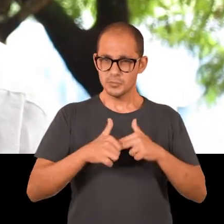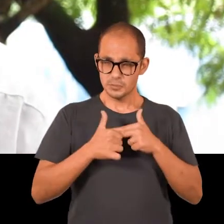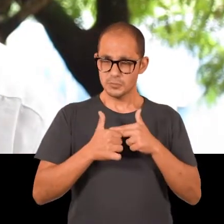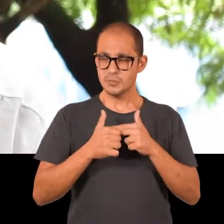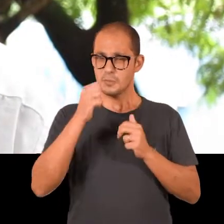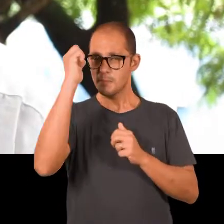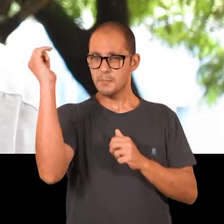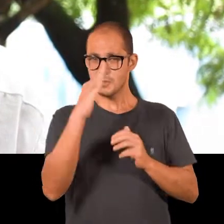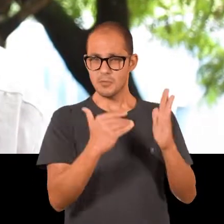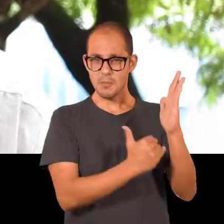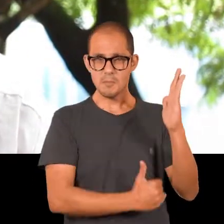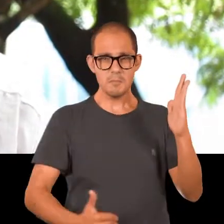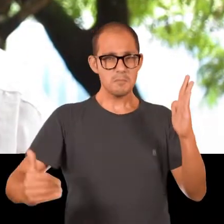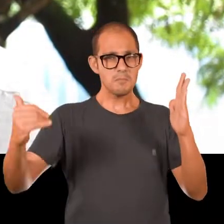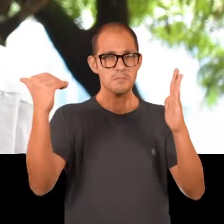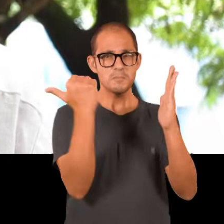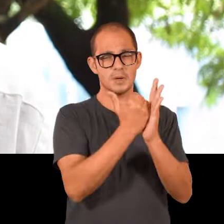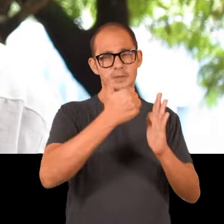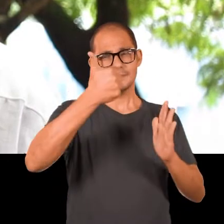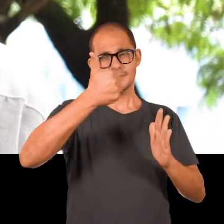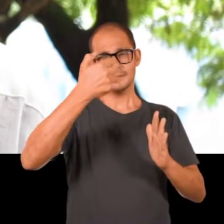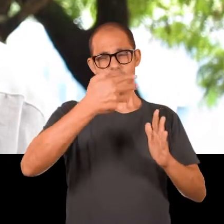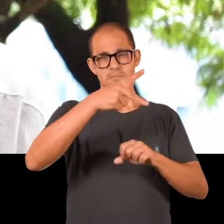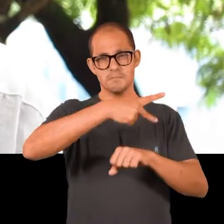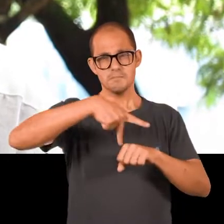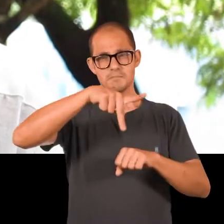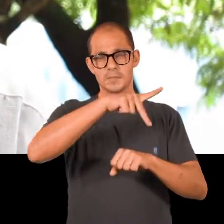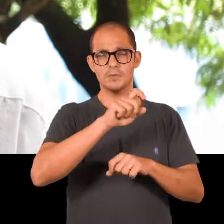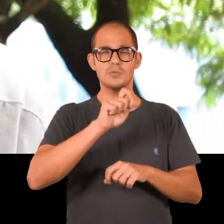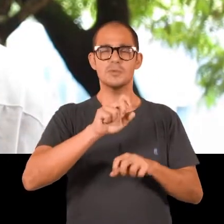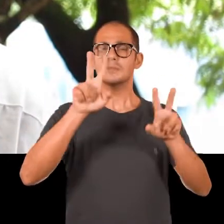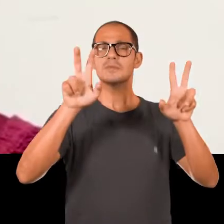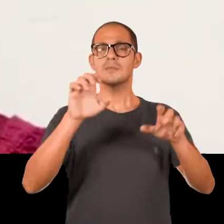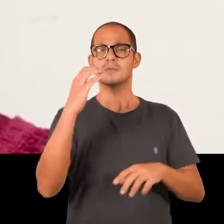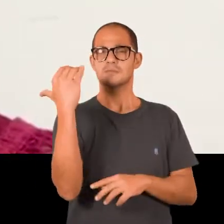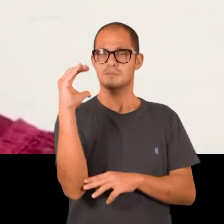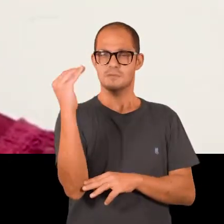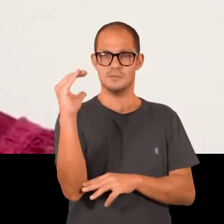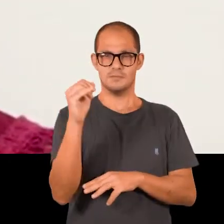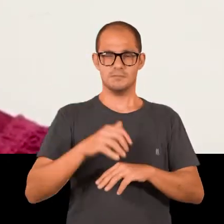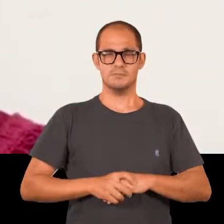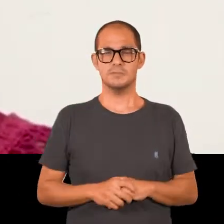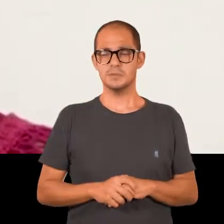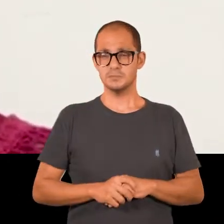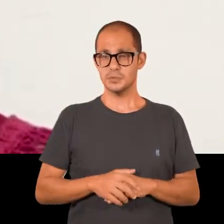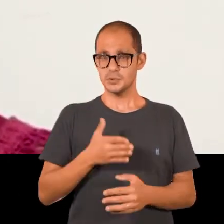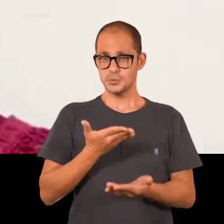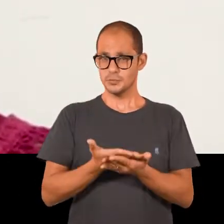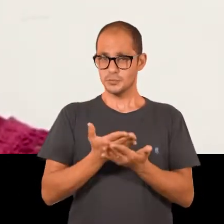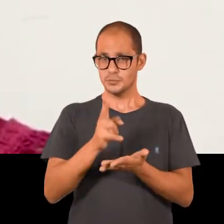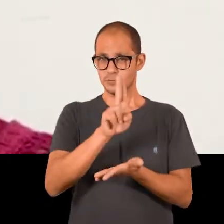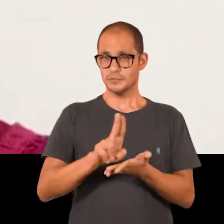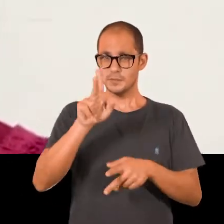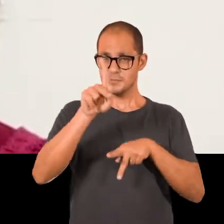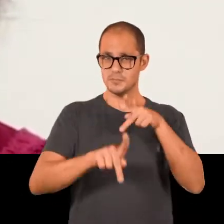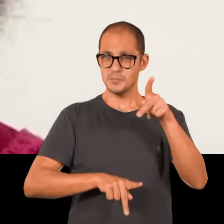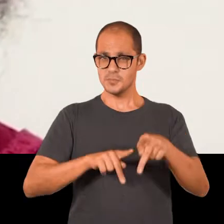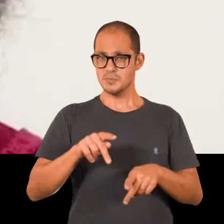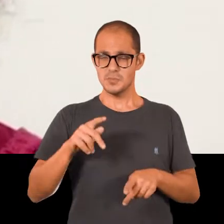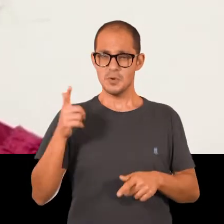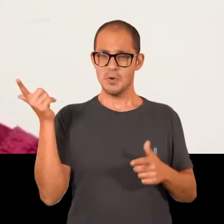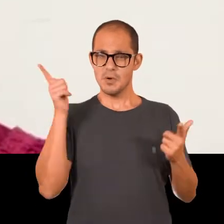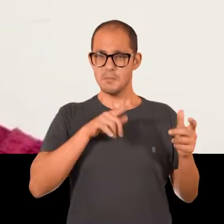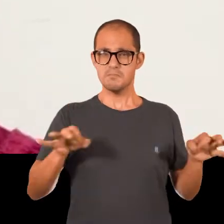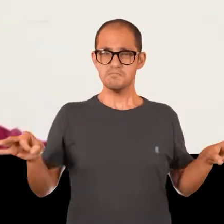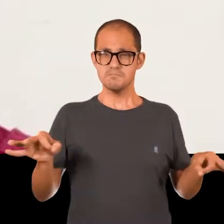23ª para a 13ª posição entre as nações, quando o assunto é ciência. Quem estuda numa universidade pública está preparado para